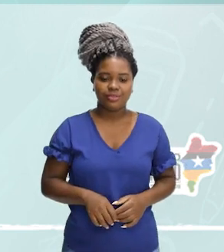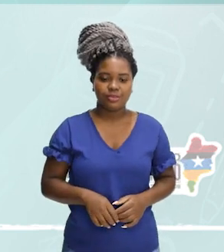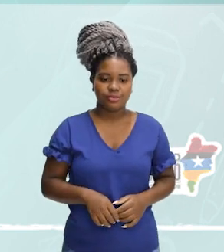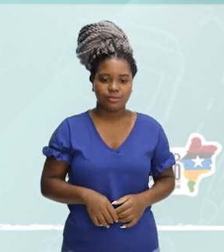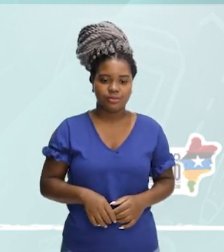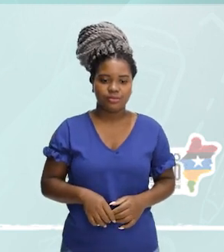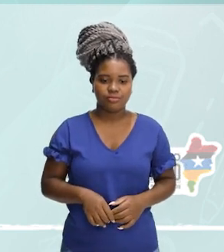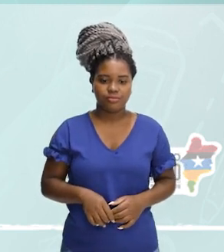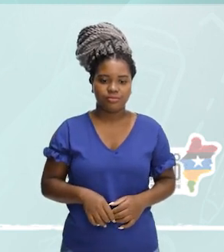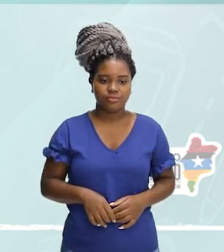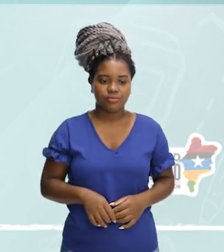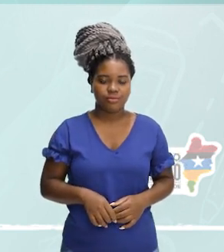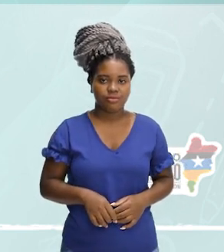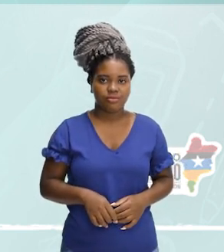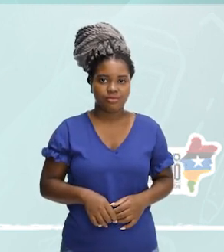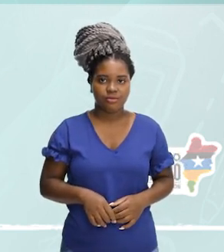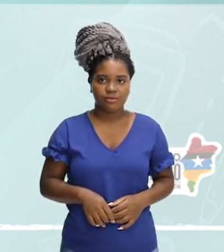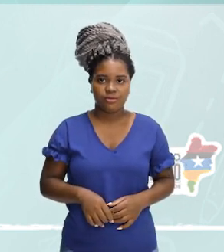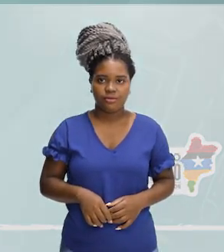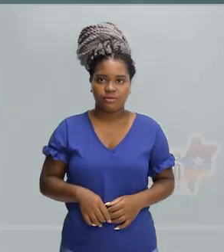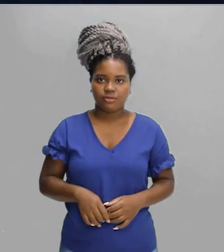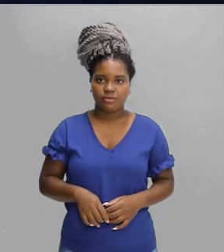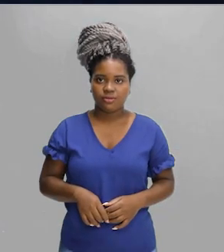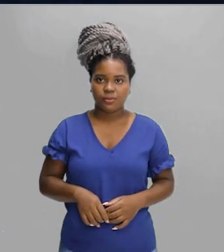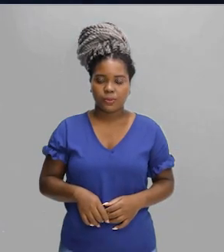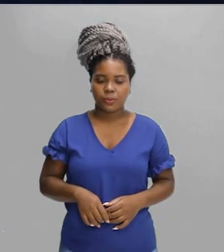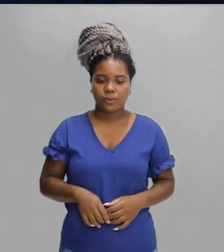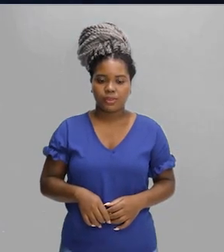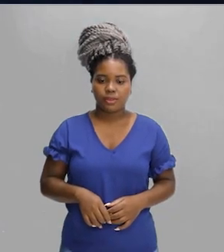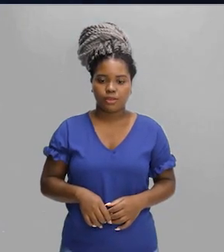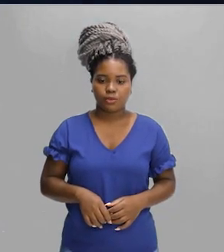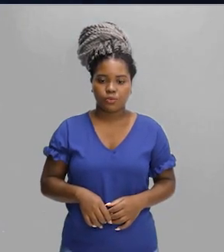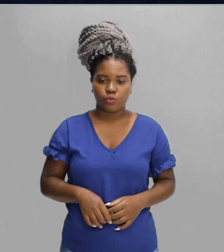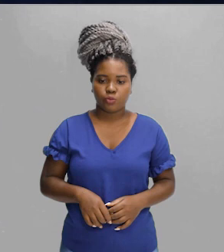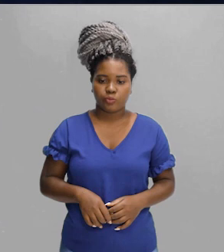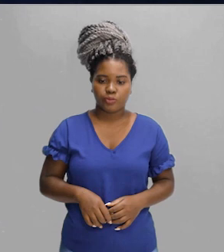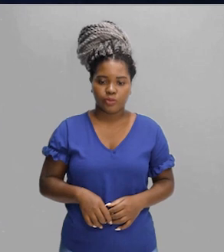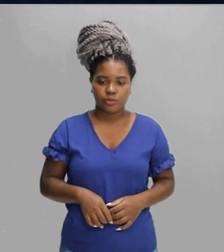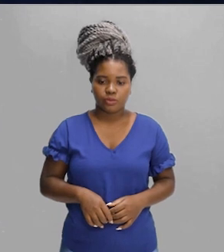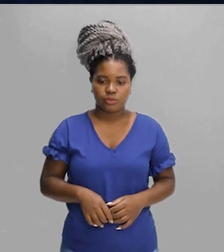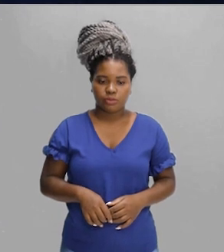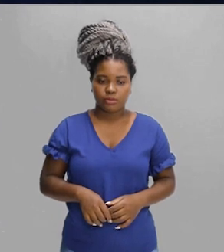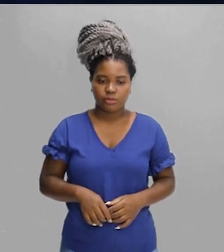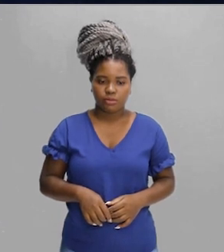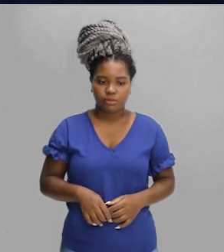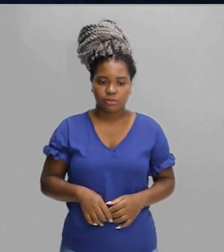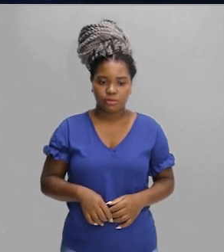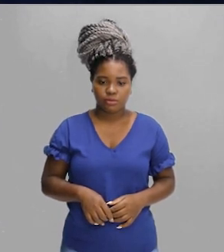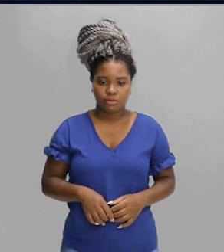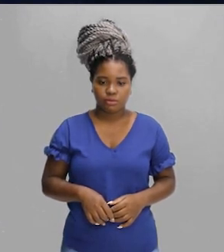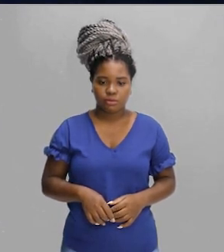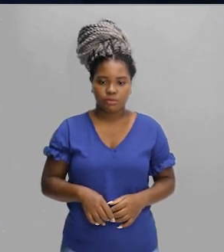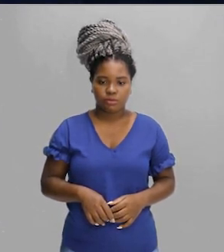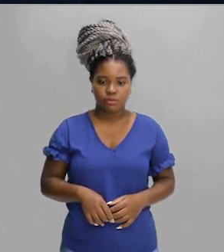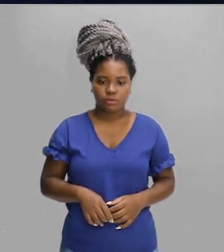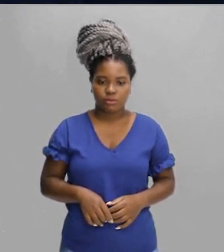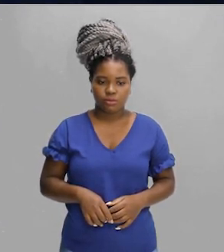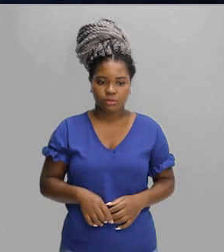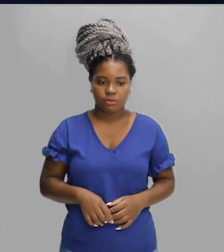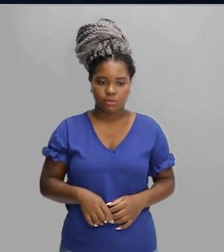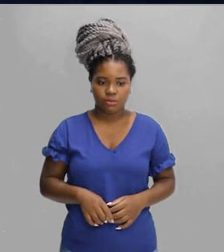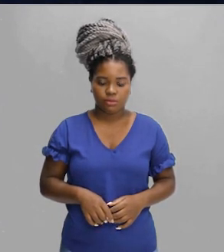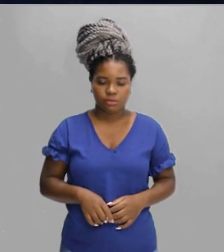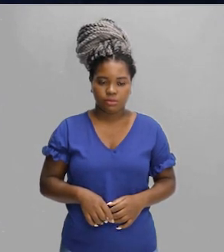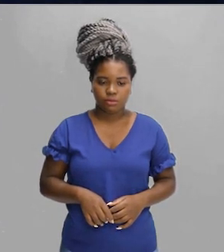palavras separadas com significados diferentes para formar uma nova. Estas